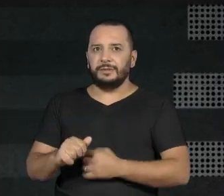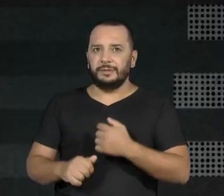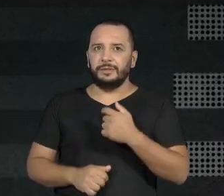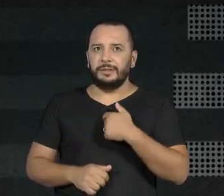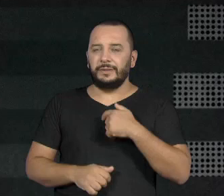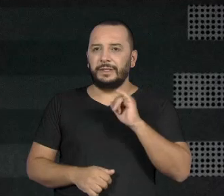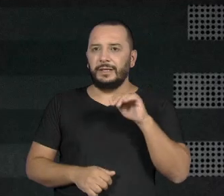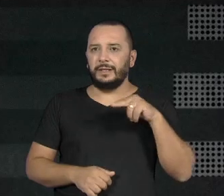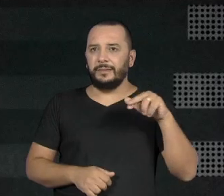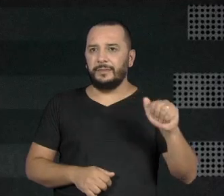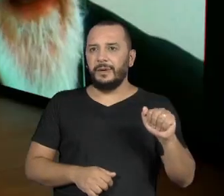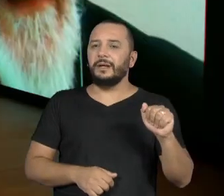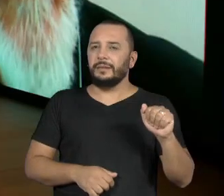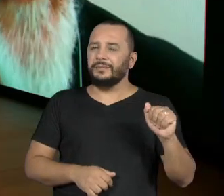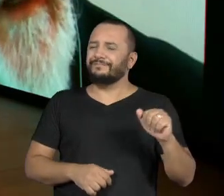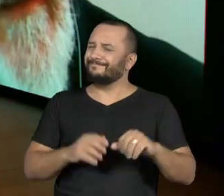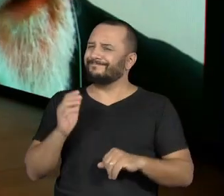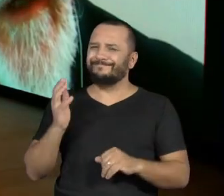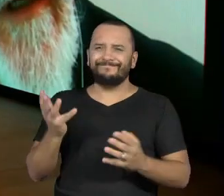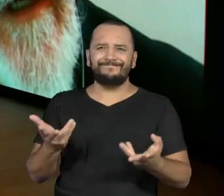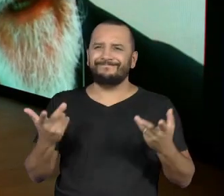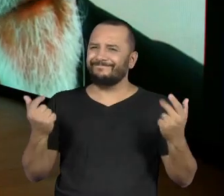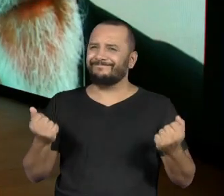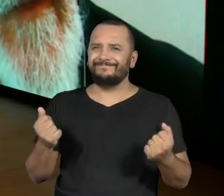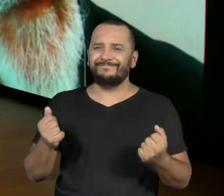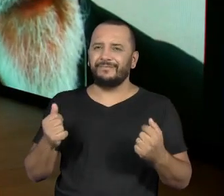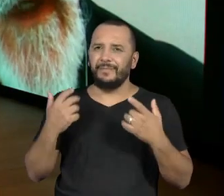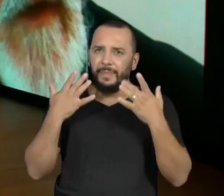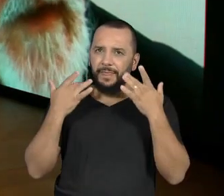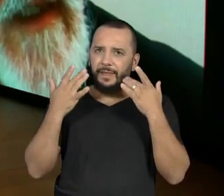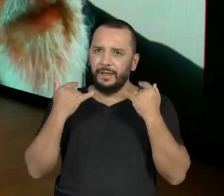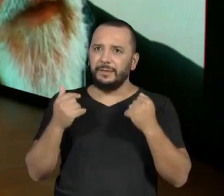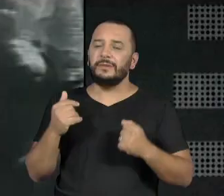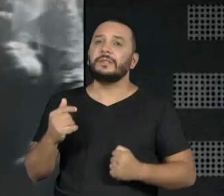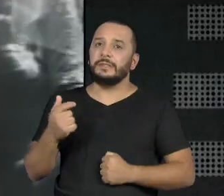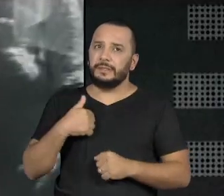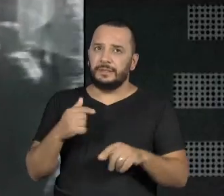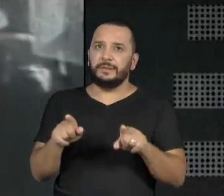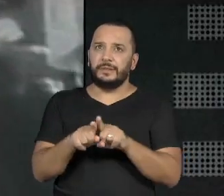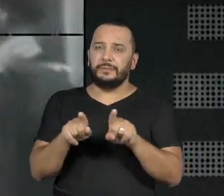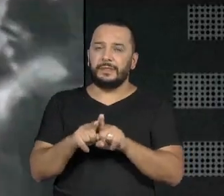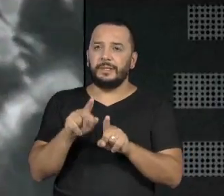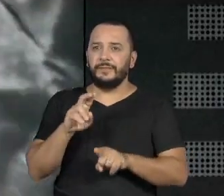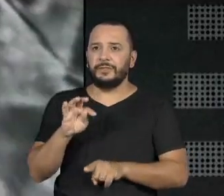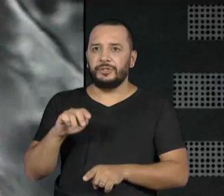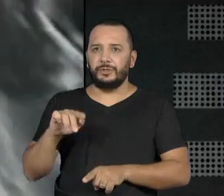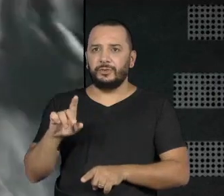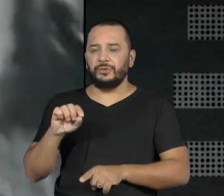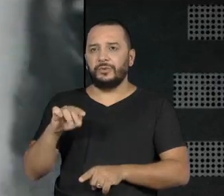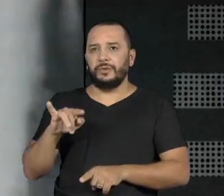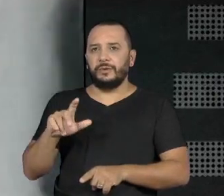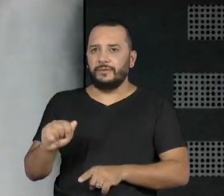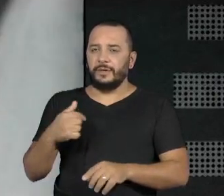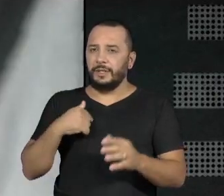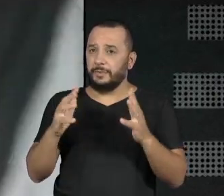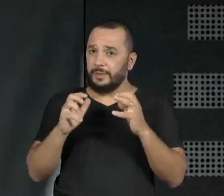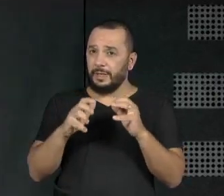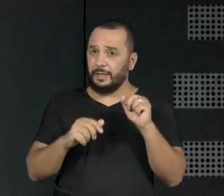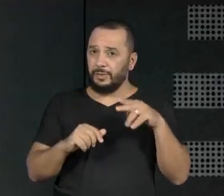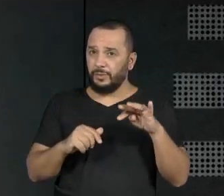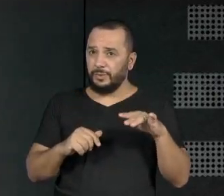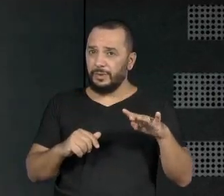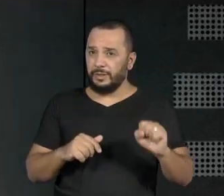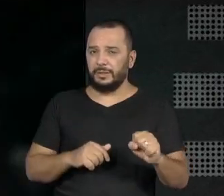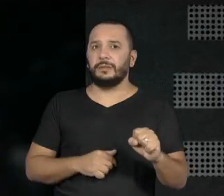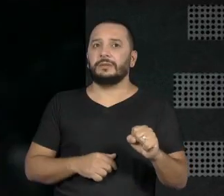Garcia Lorca, que foi uma maravilha essa montagem. Ia fazer também, vestir de noiva, briguei com Antunes e entrou Edvin